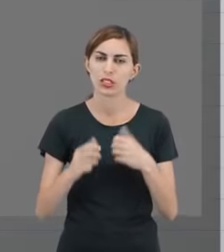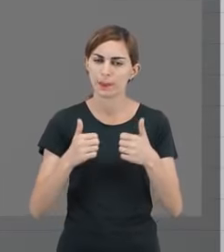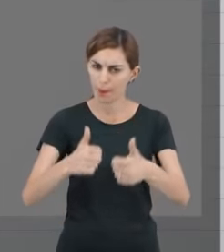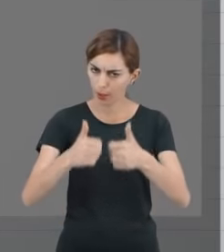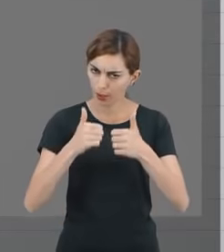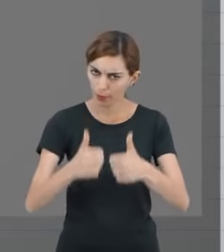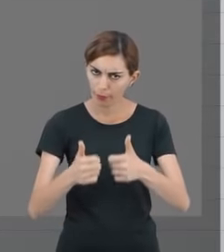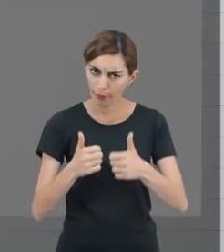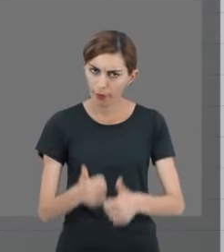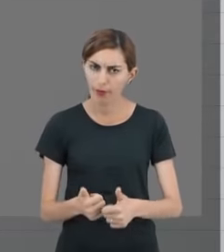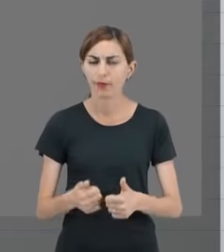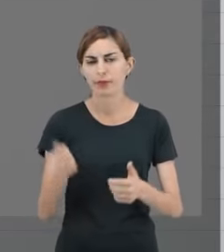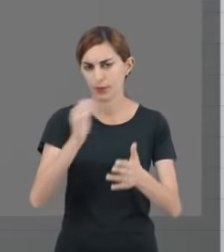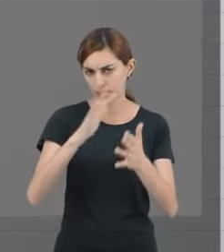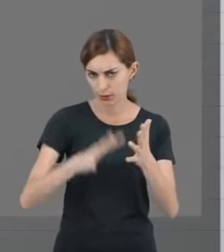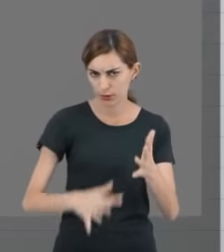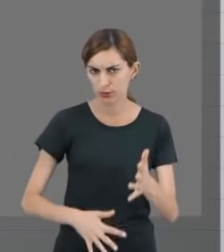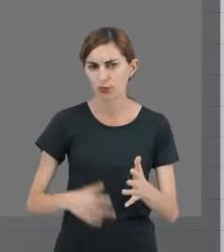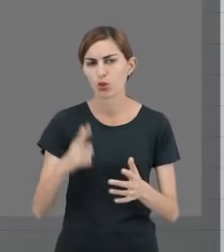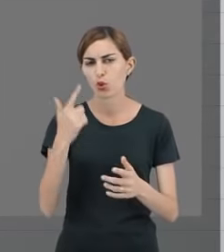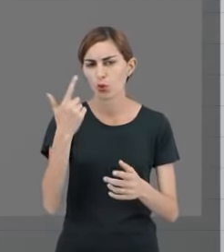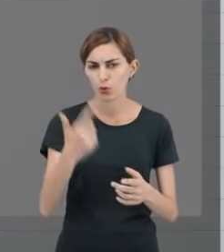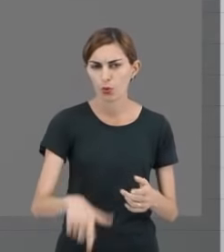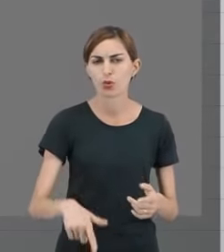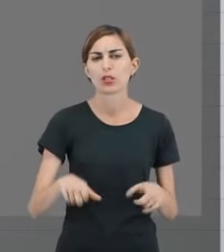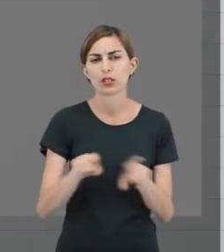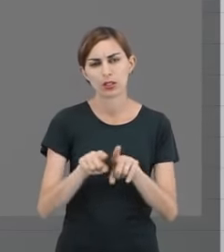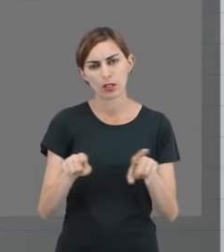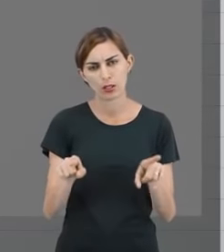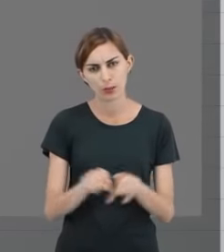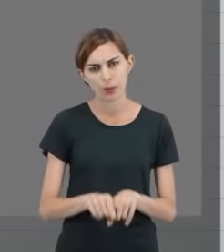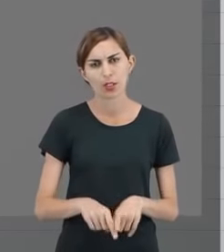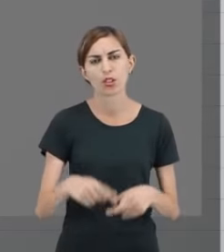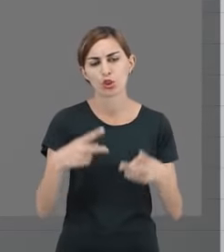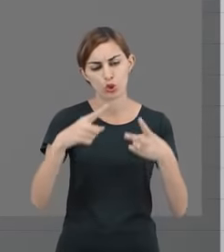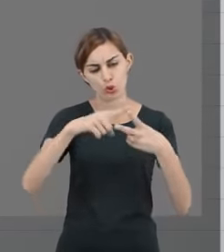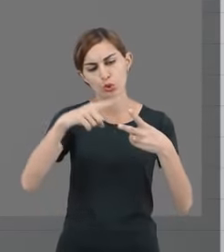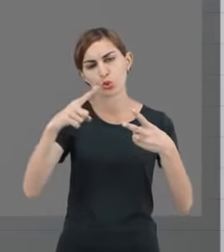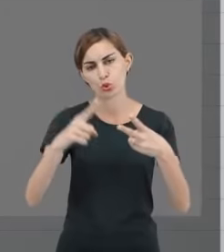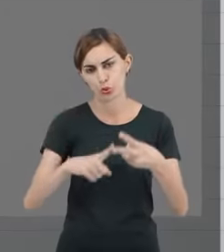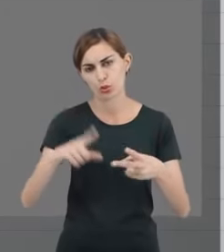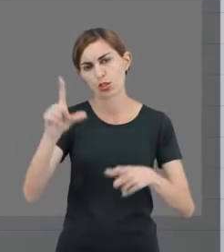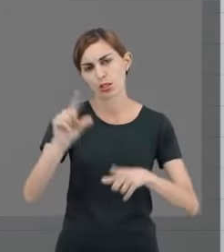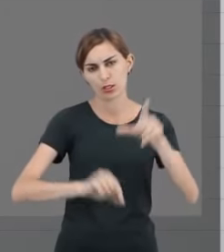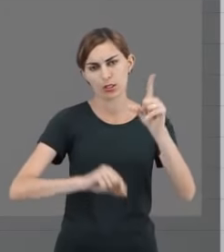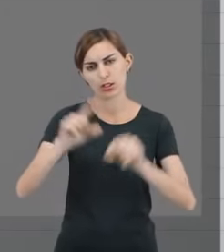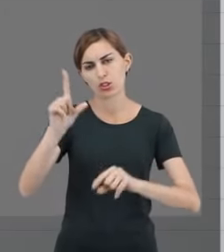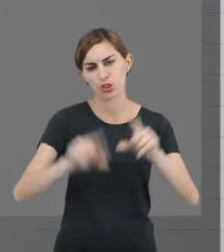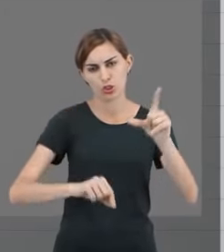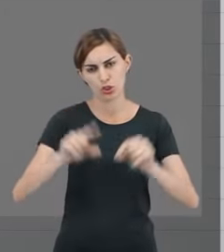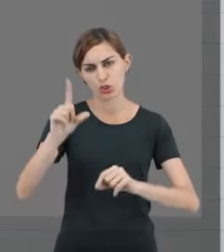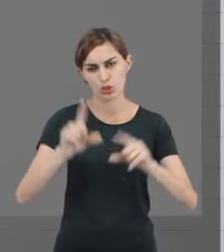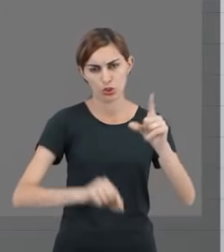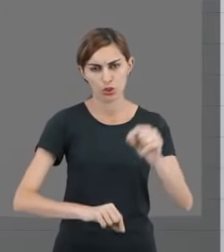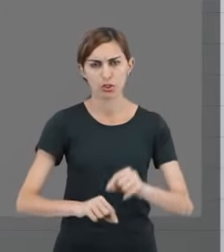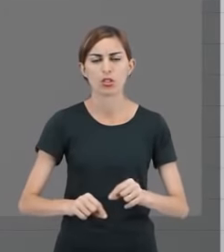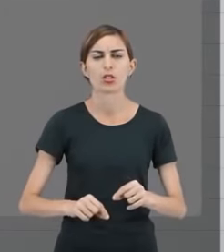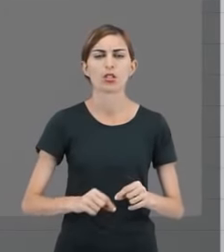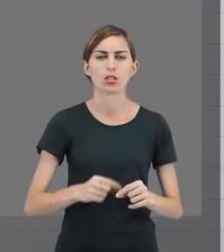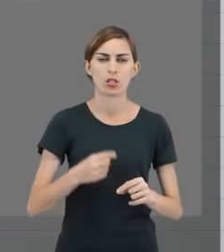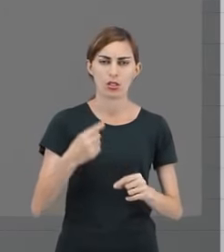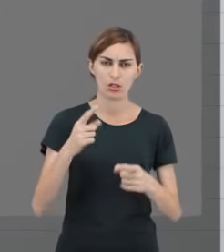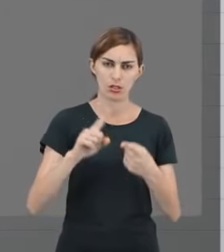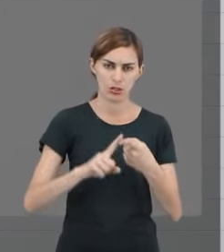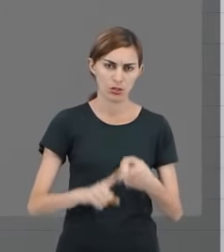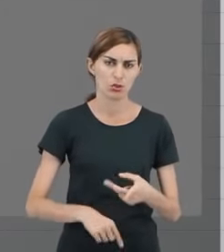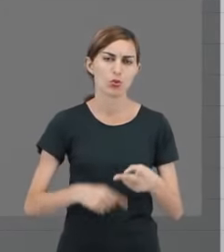êxito na realização dessa atividade, você recebe também duas estrelas. Agora duas estrelas, no de reensino você recebe uma, de